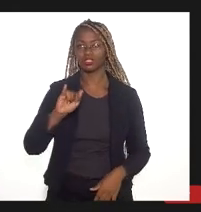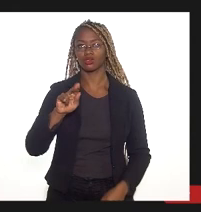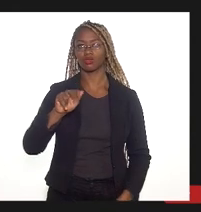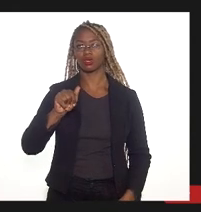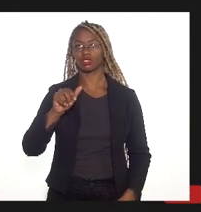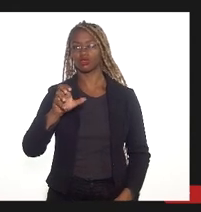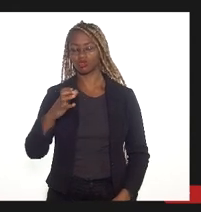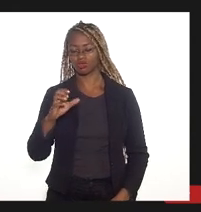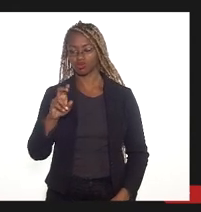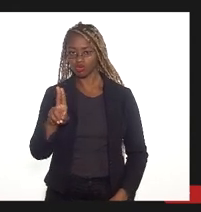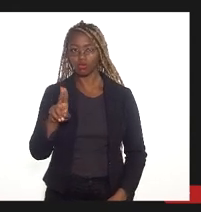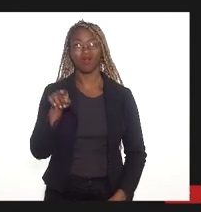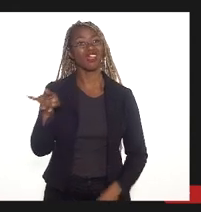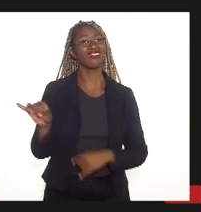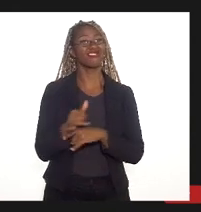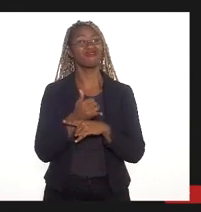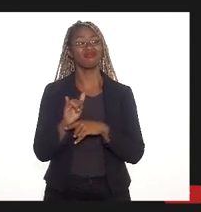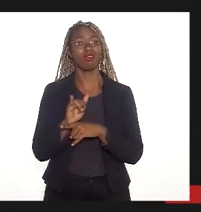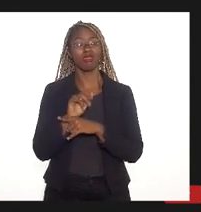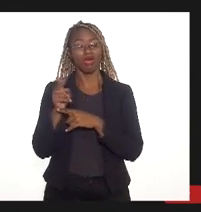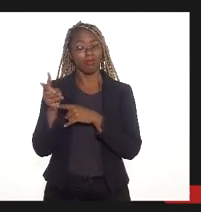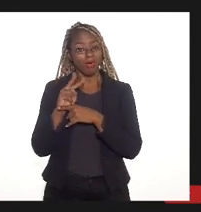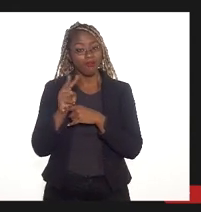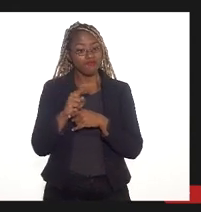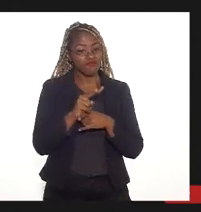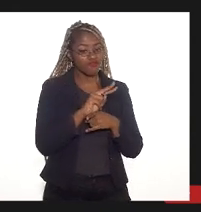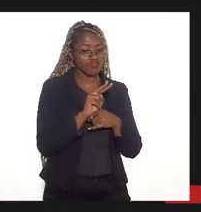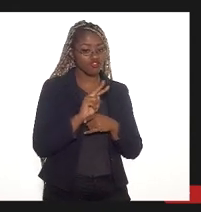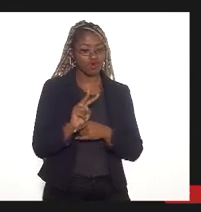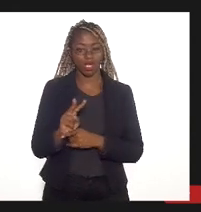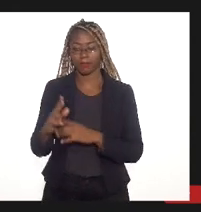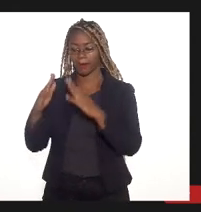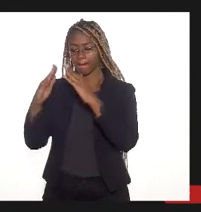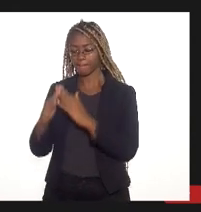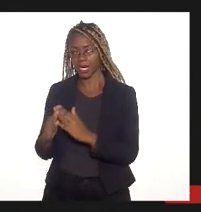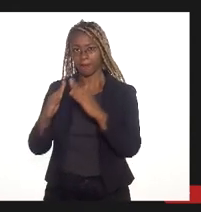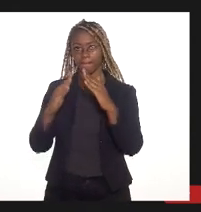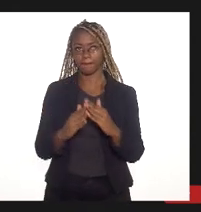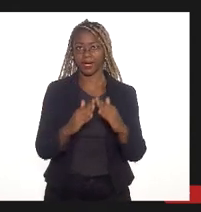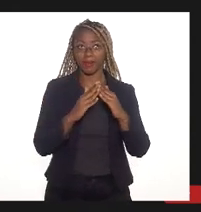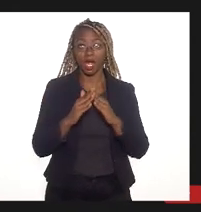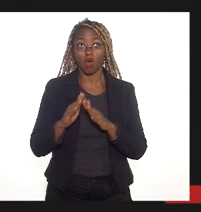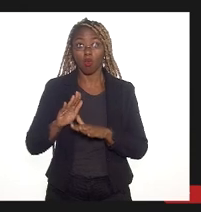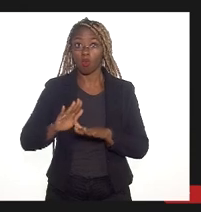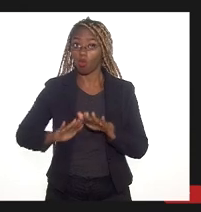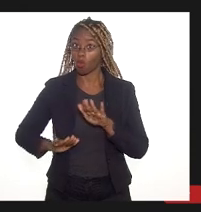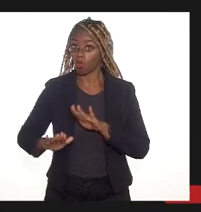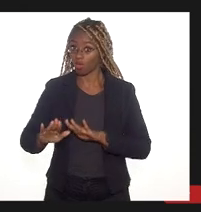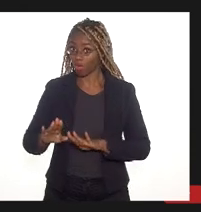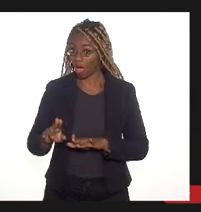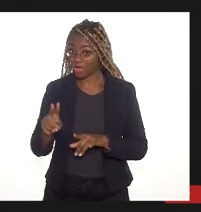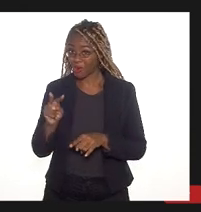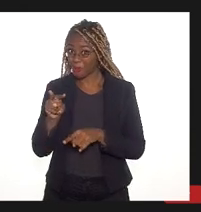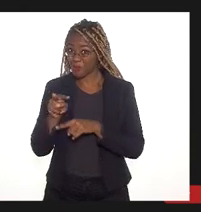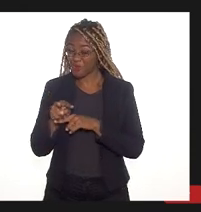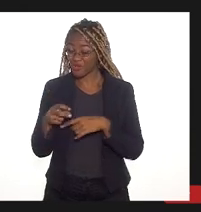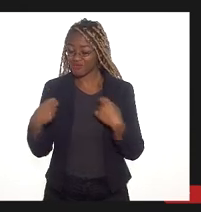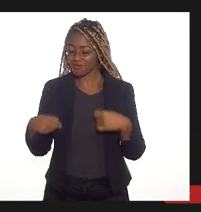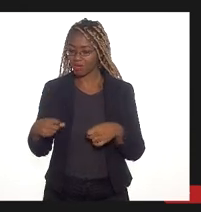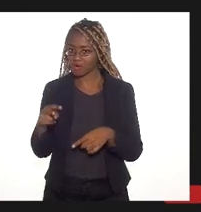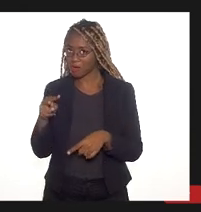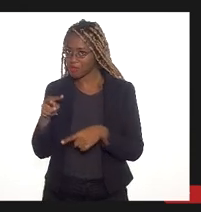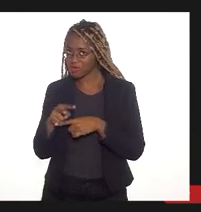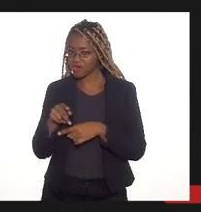estratégica para se monitorar, para se ter uma ocupação com muito cuidado, para se proteger, justamente